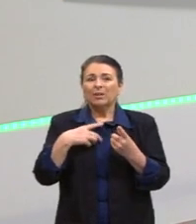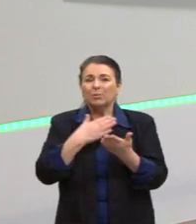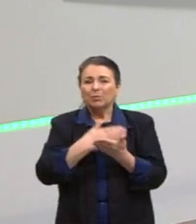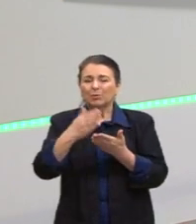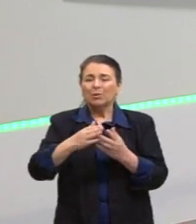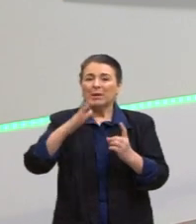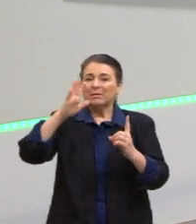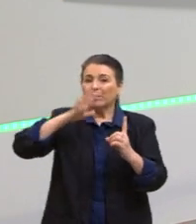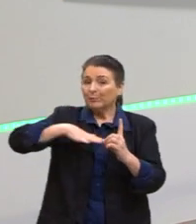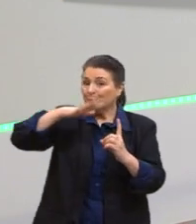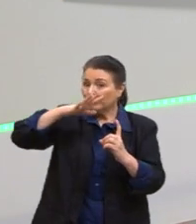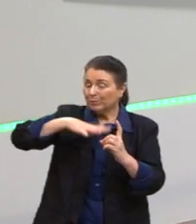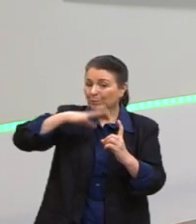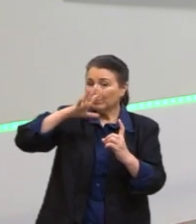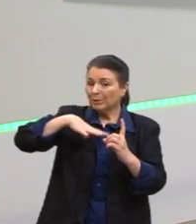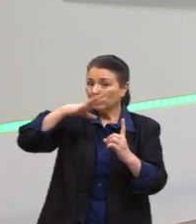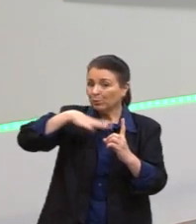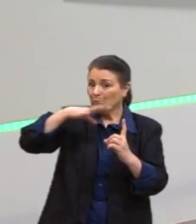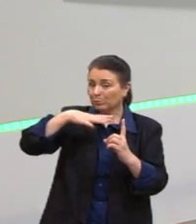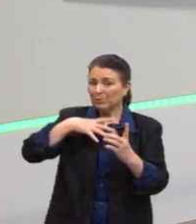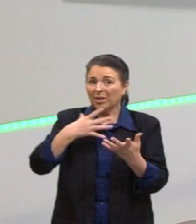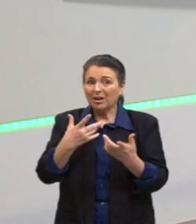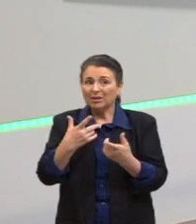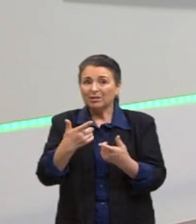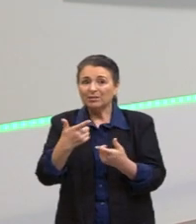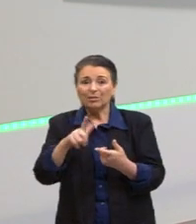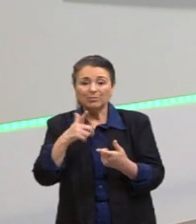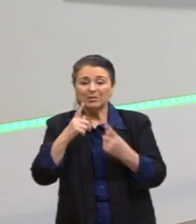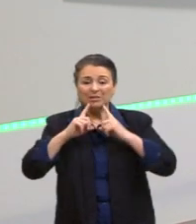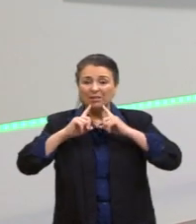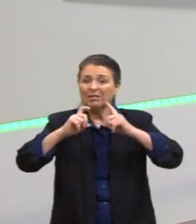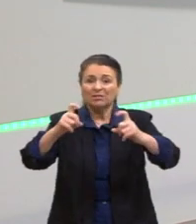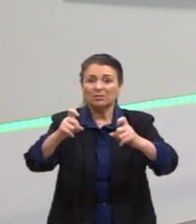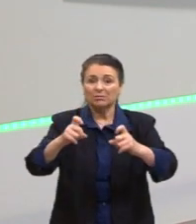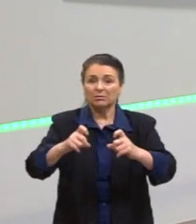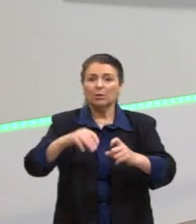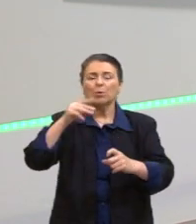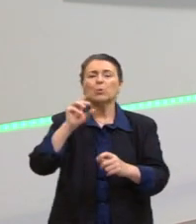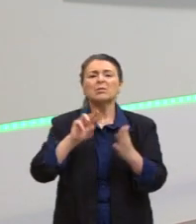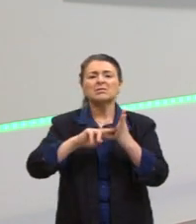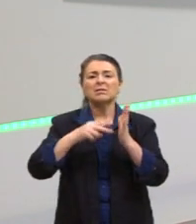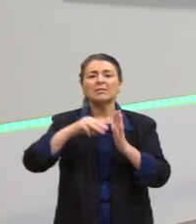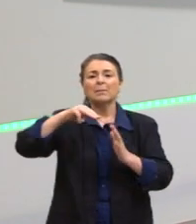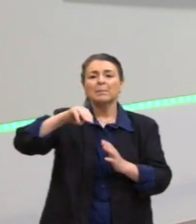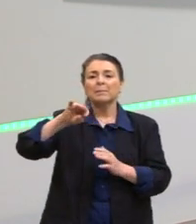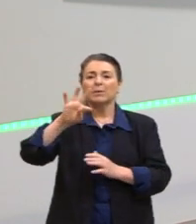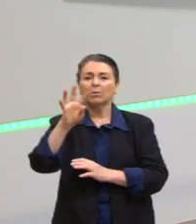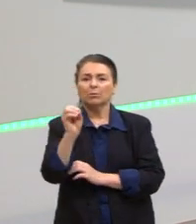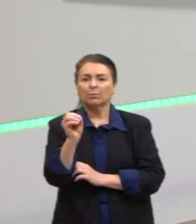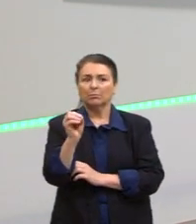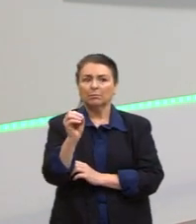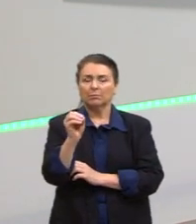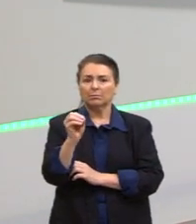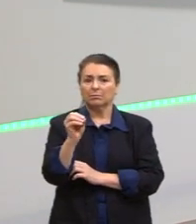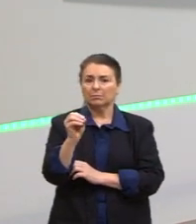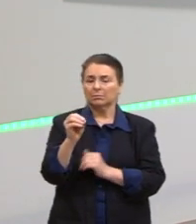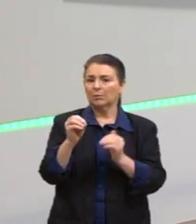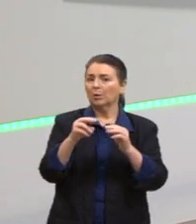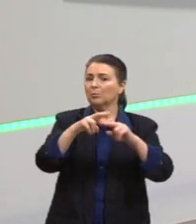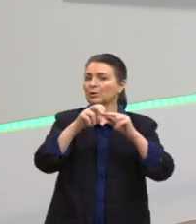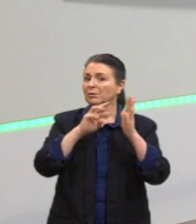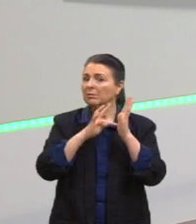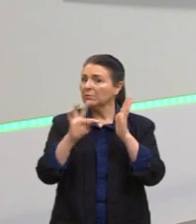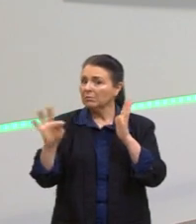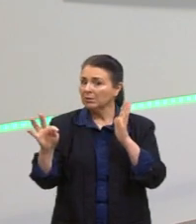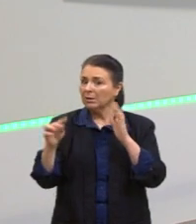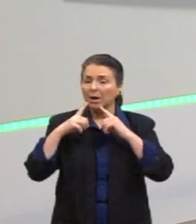ela fica isenta de críticas. Então, o que é um mito? Aquilo que é dado não pode ser criticado. Por isso a teoria crítica em filosofia.